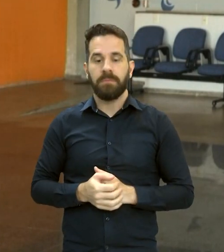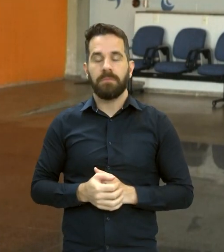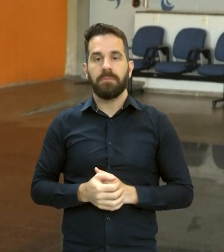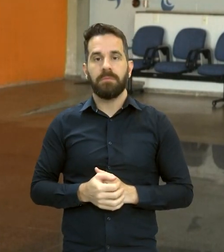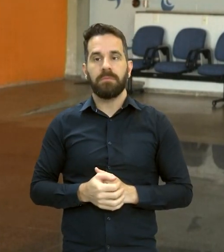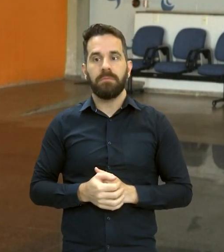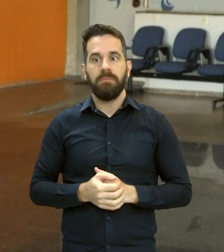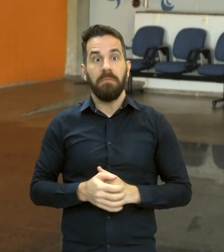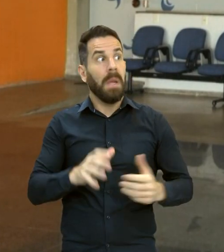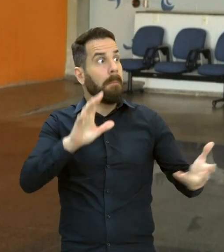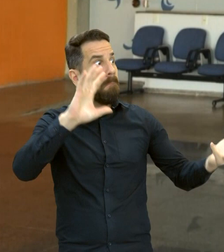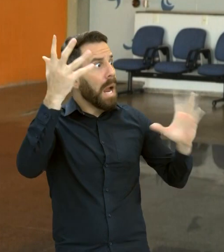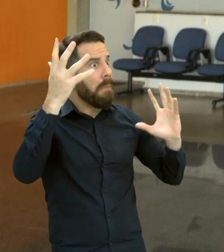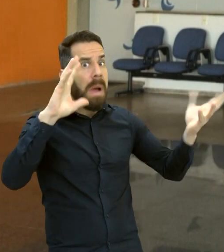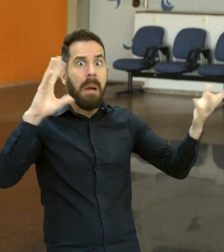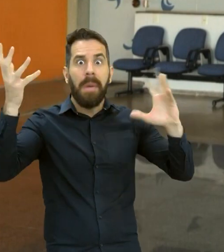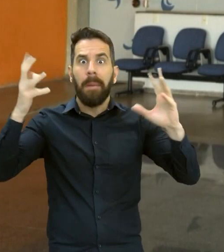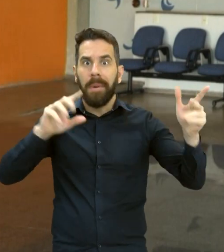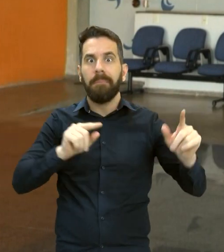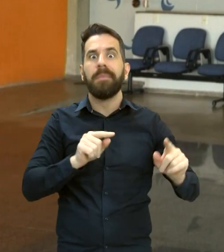Boa tarde.